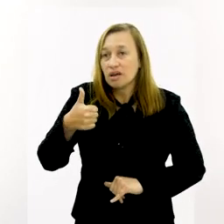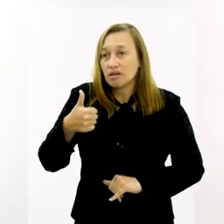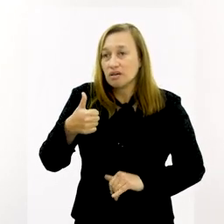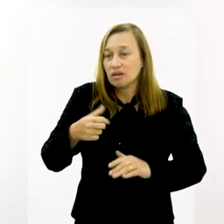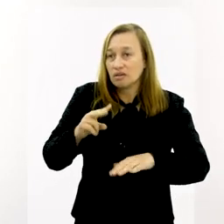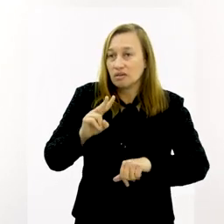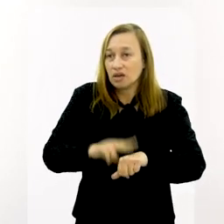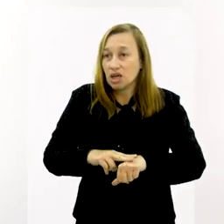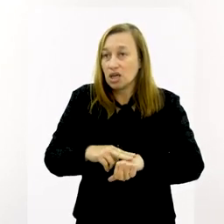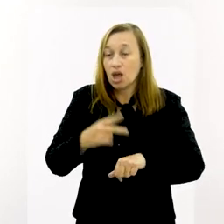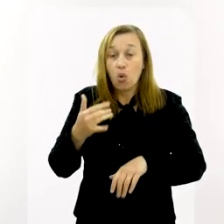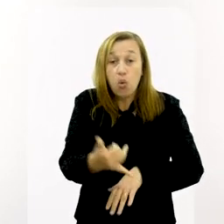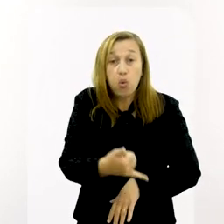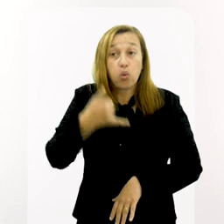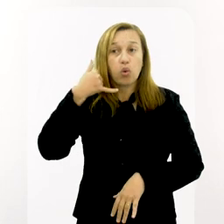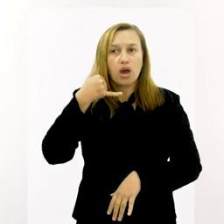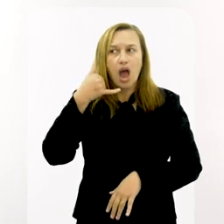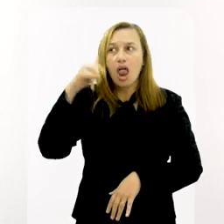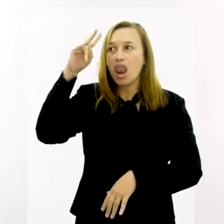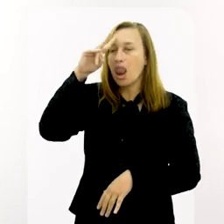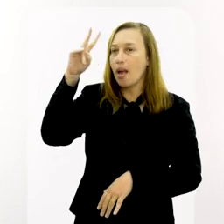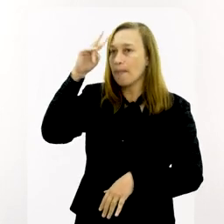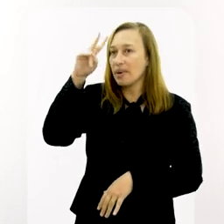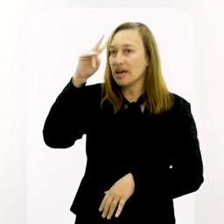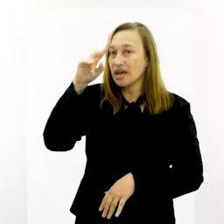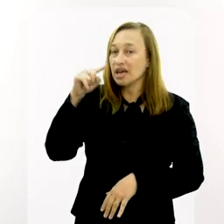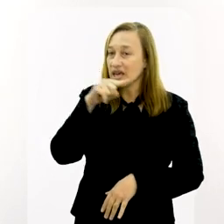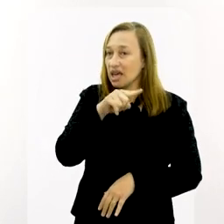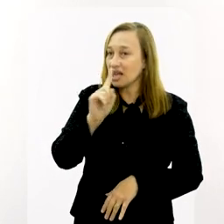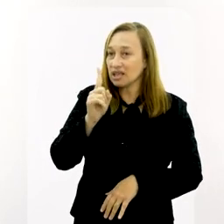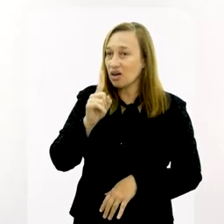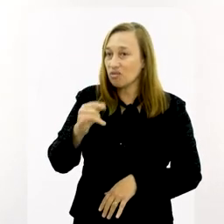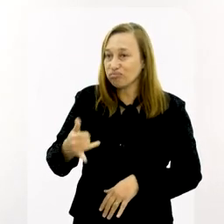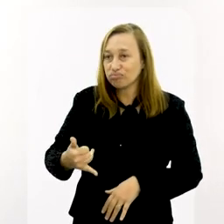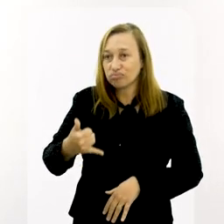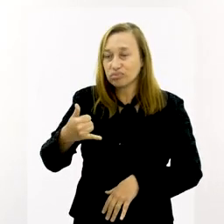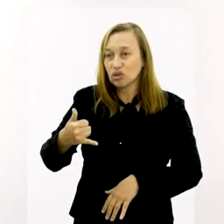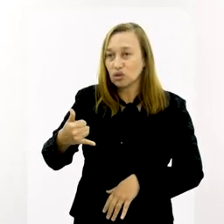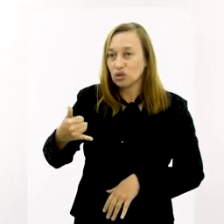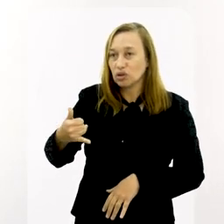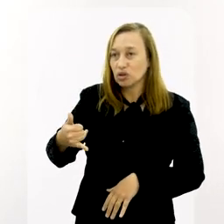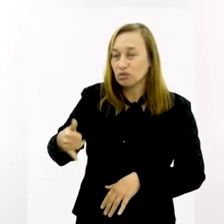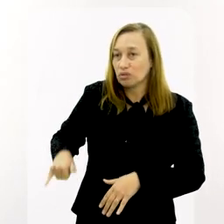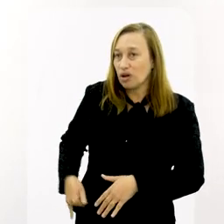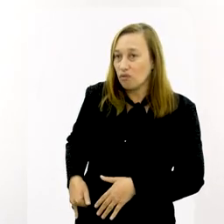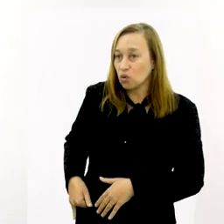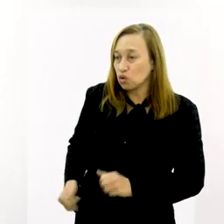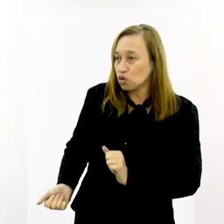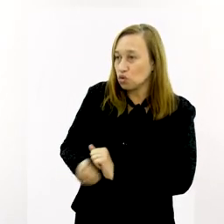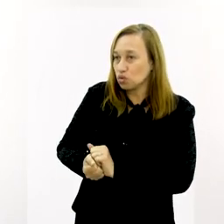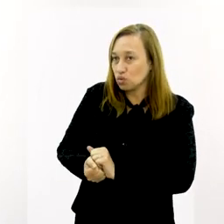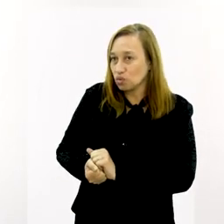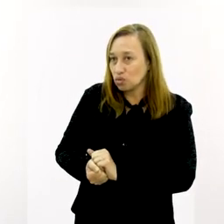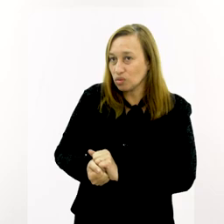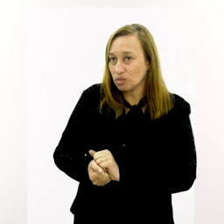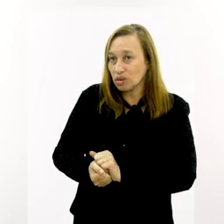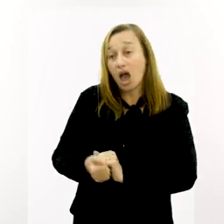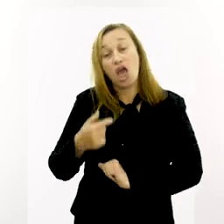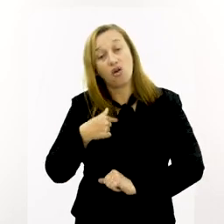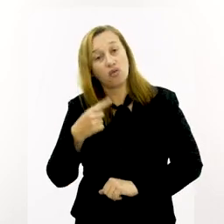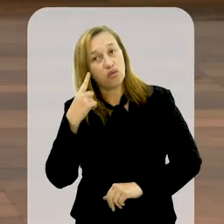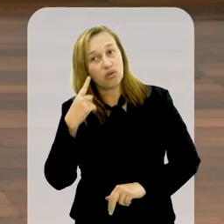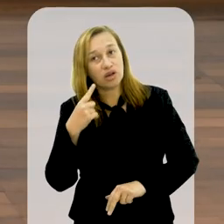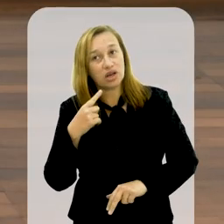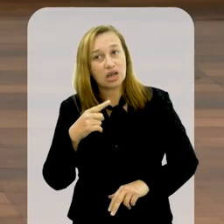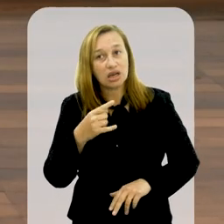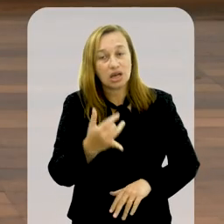coisa que eu fiz foi correr para o telefone. Aí eu me lembrei que ele não leva o telefone. Aí fui ligar. A melhor coisa